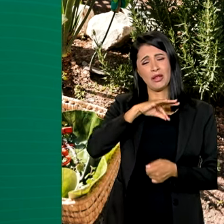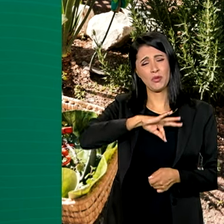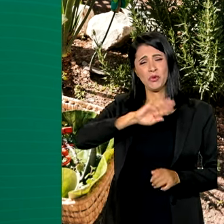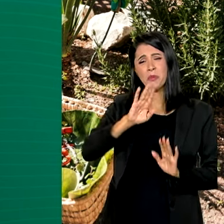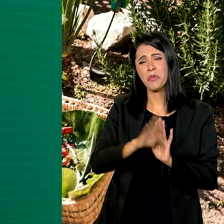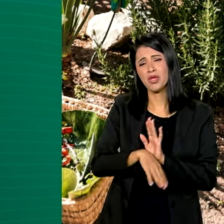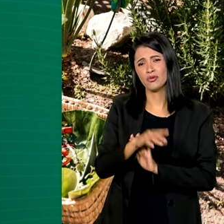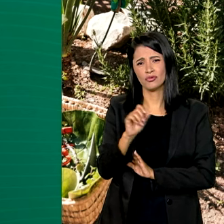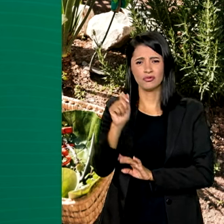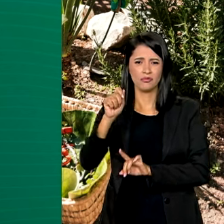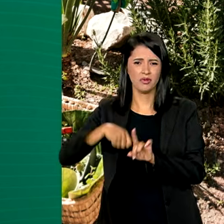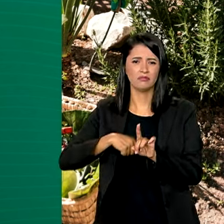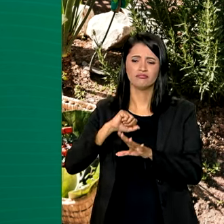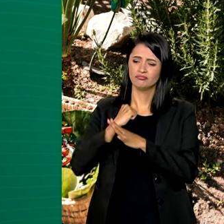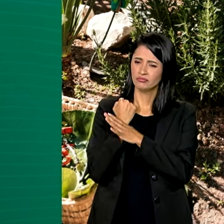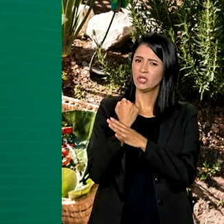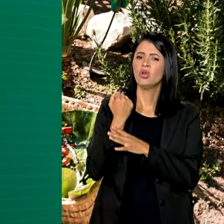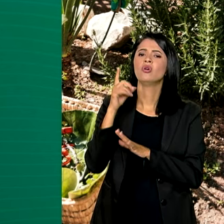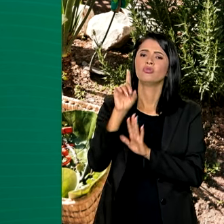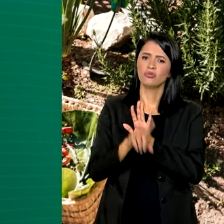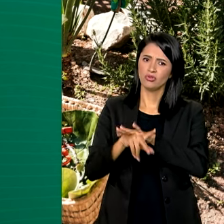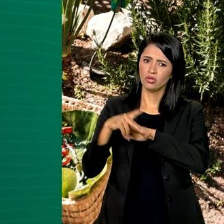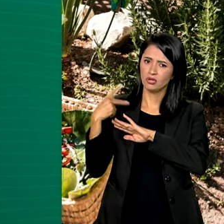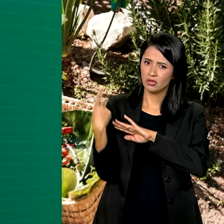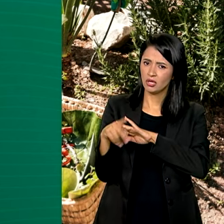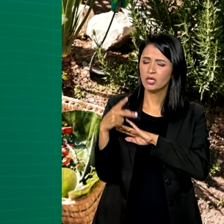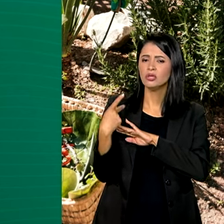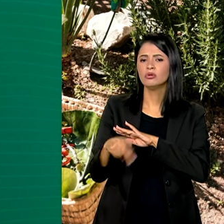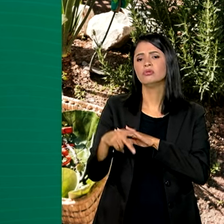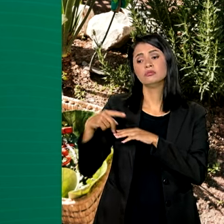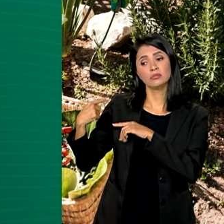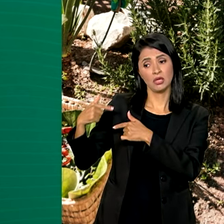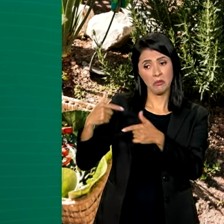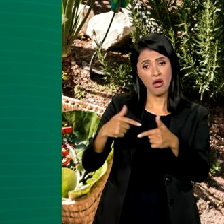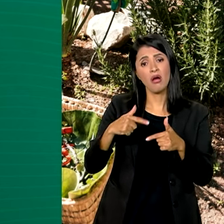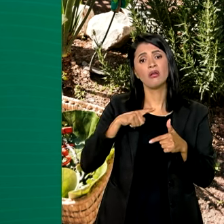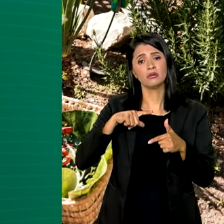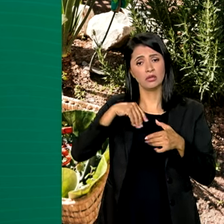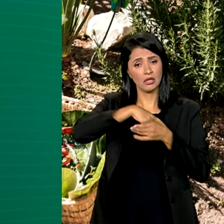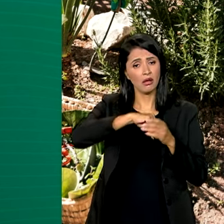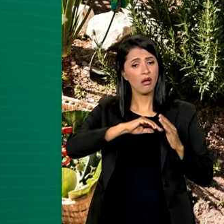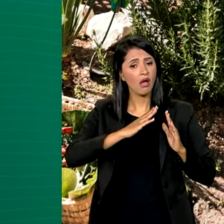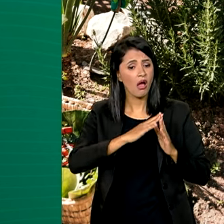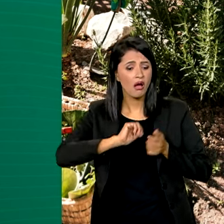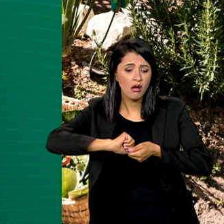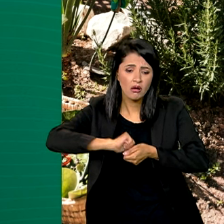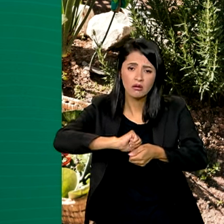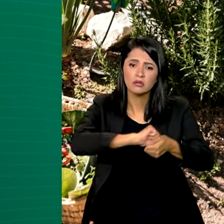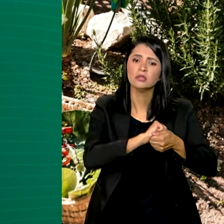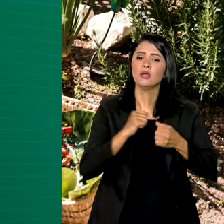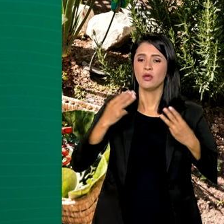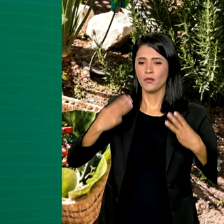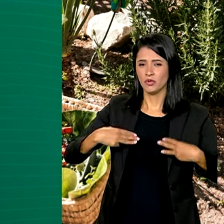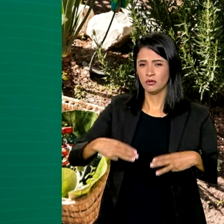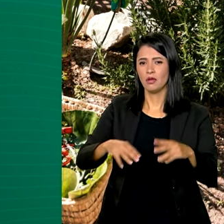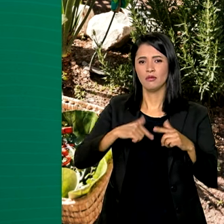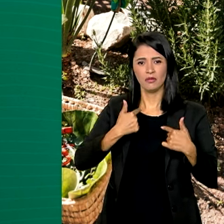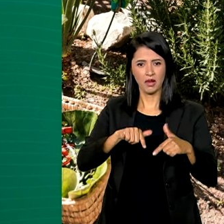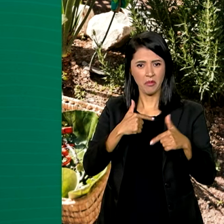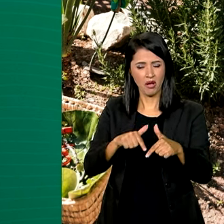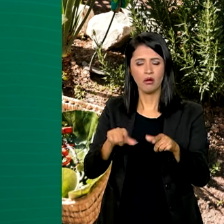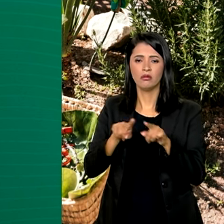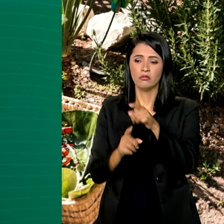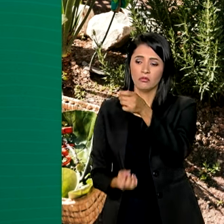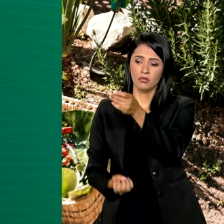Para garantir os direitos fundamentais dos empregados domésticos, o Ministério do Trabalho e Emprego